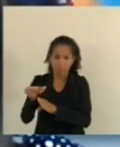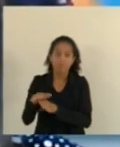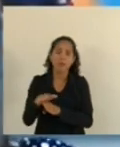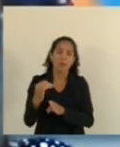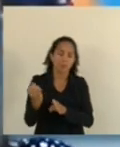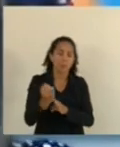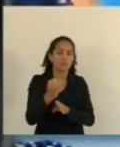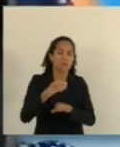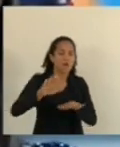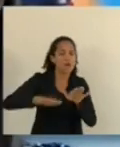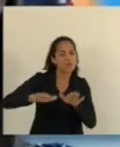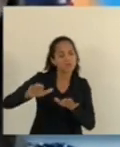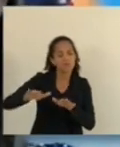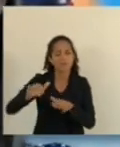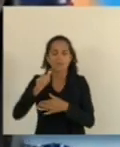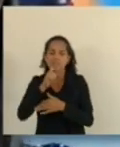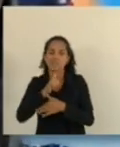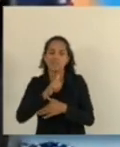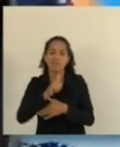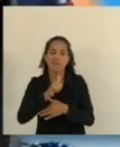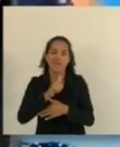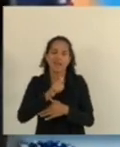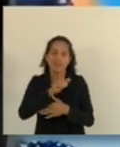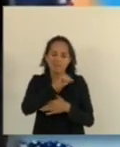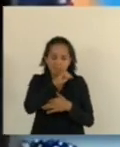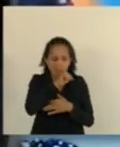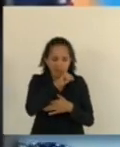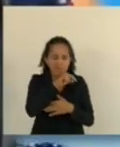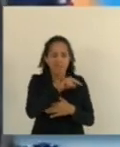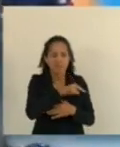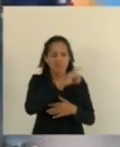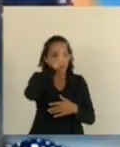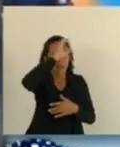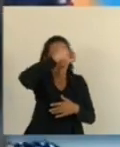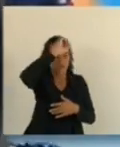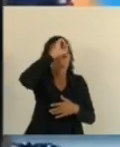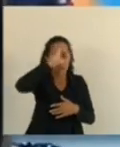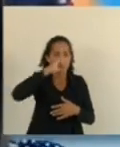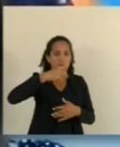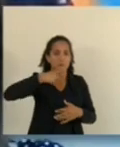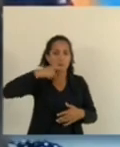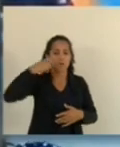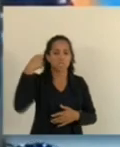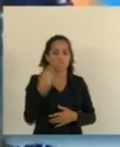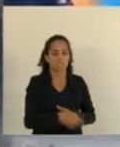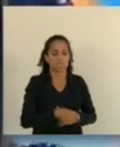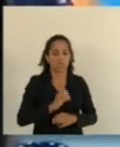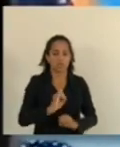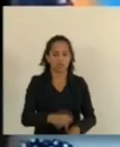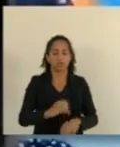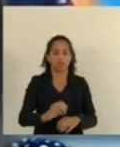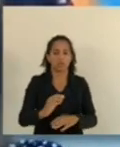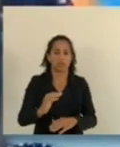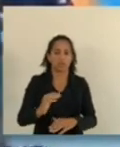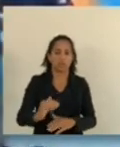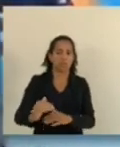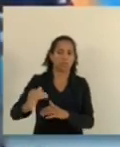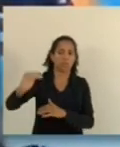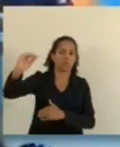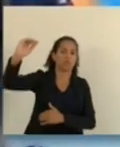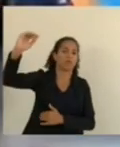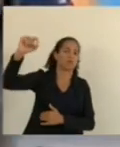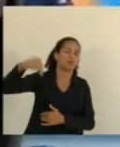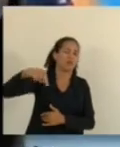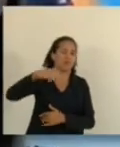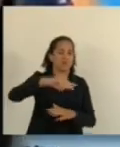machista e ela acaba passando para o seu filho essa formação machista. Na escola, nós também temos